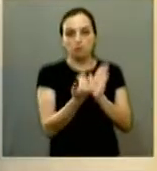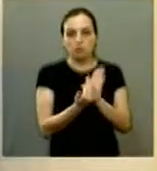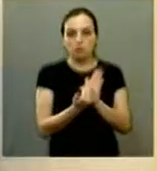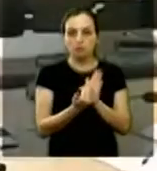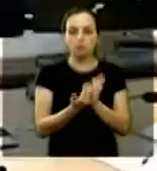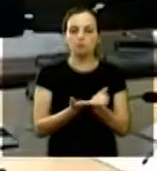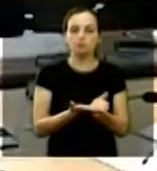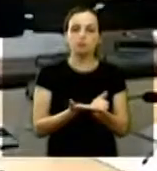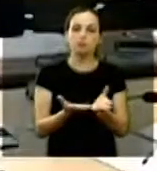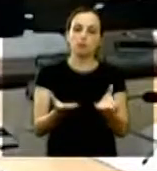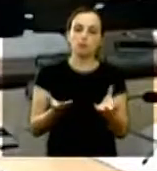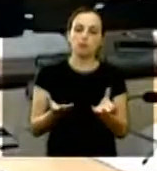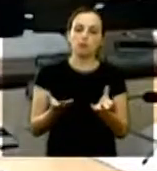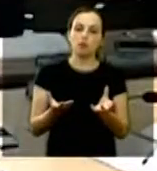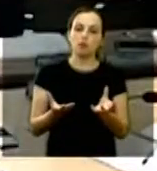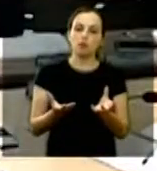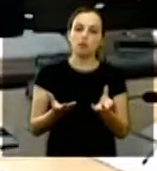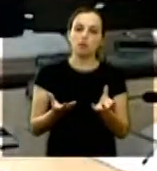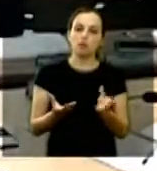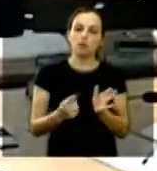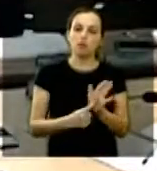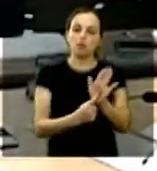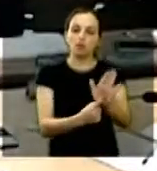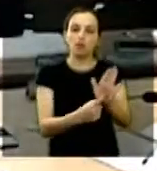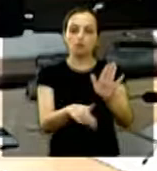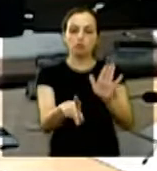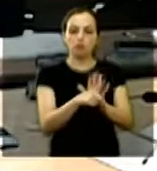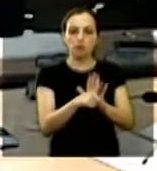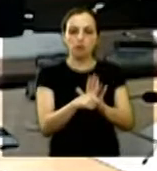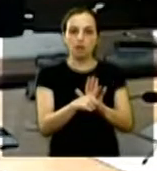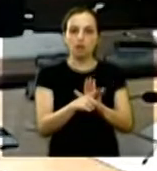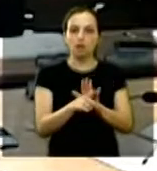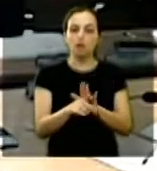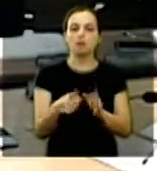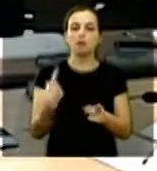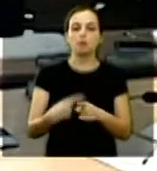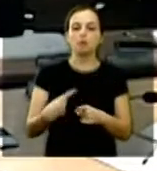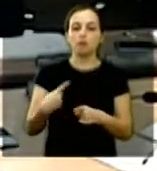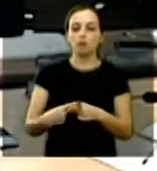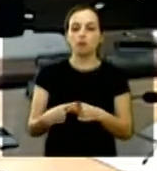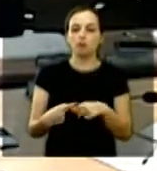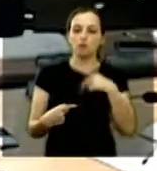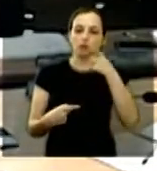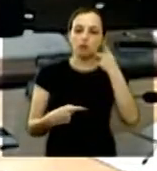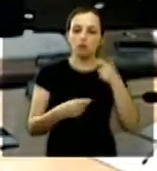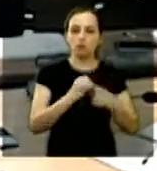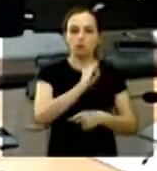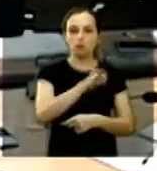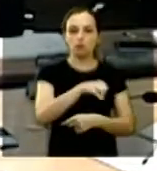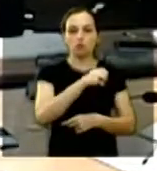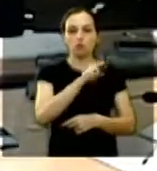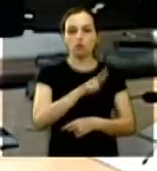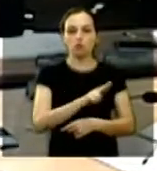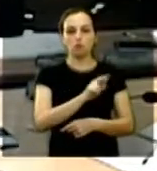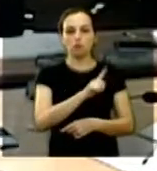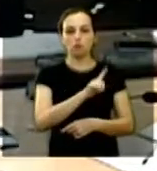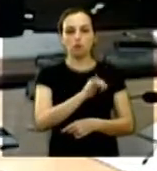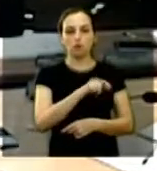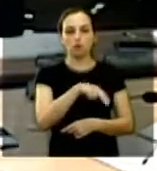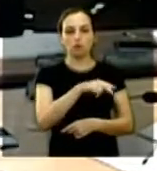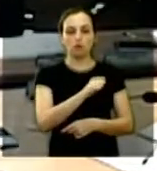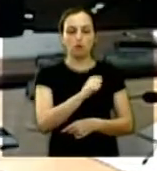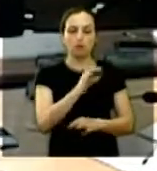quero só dar um testemunho também em relação a essa legislação porque quando a vereadora Juliana elaborou essa lei foi